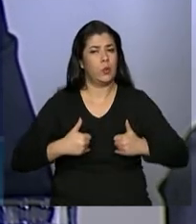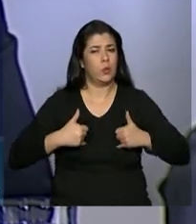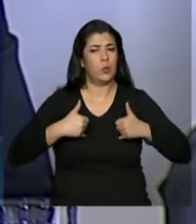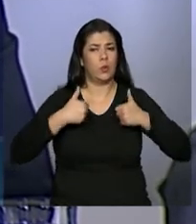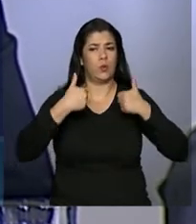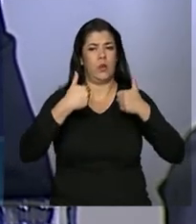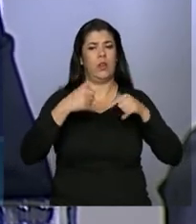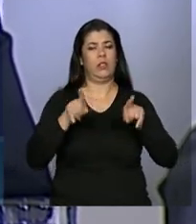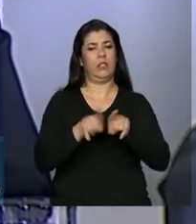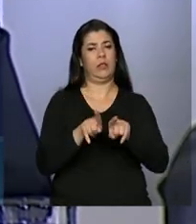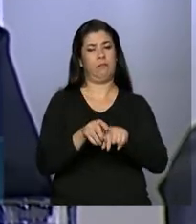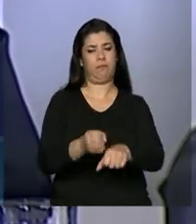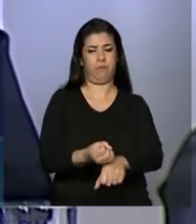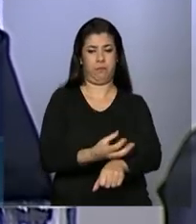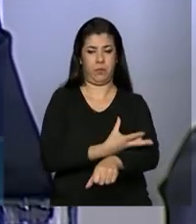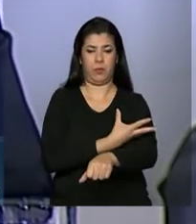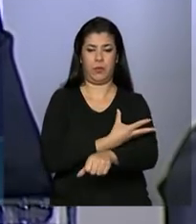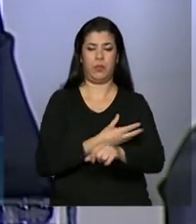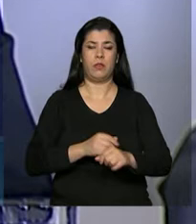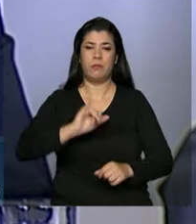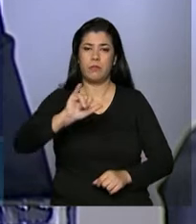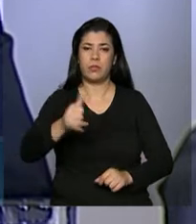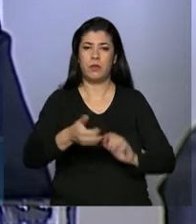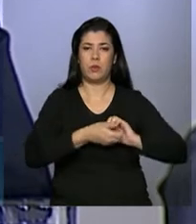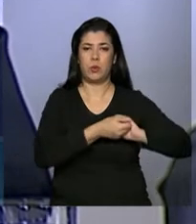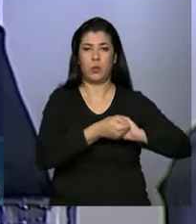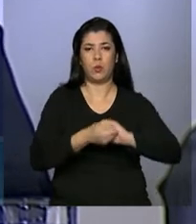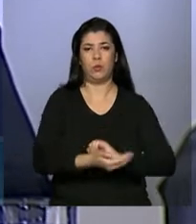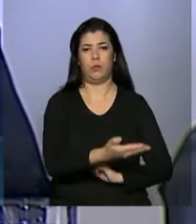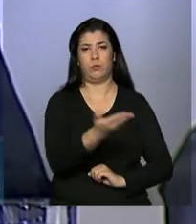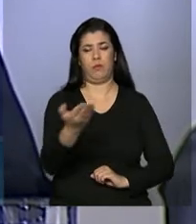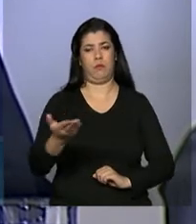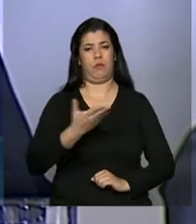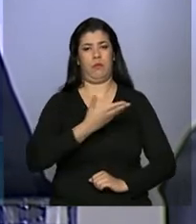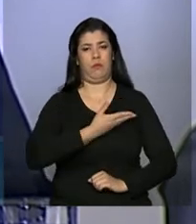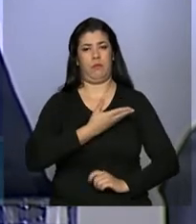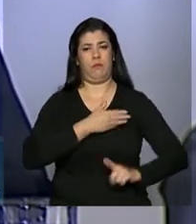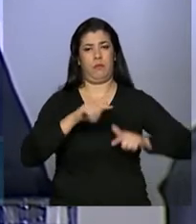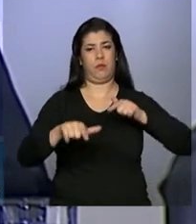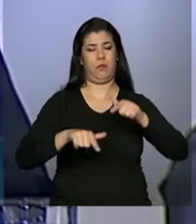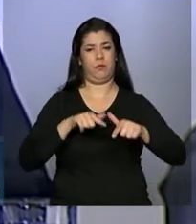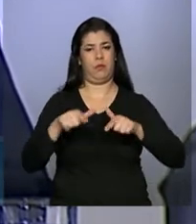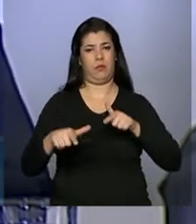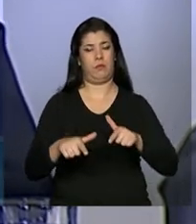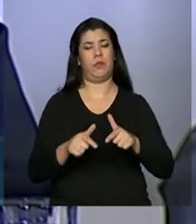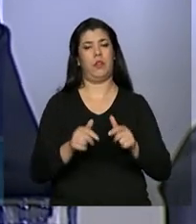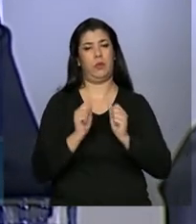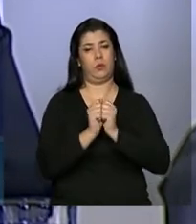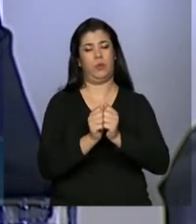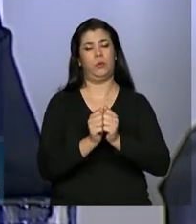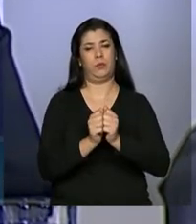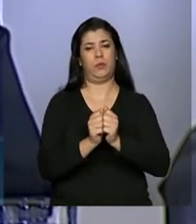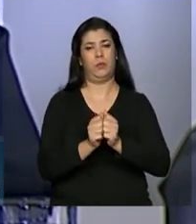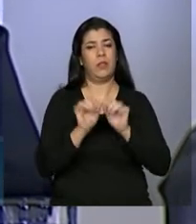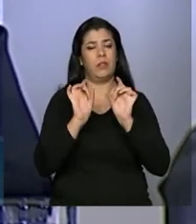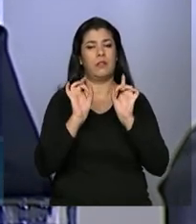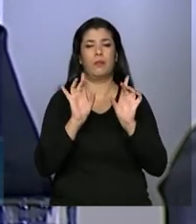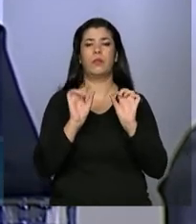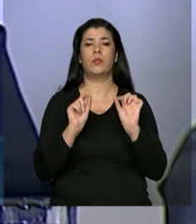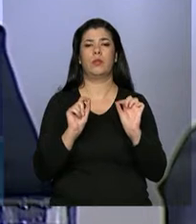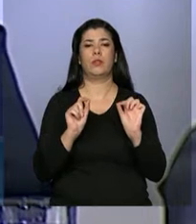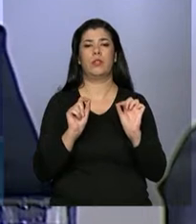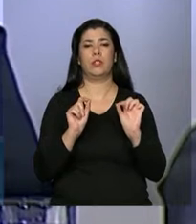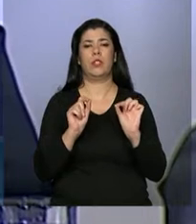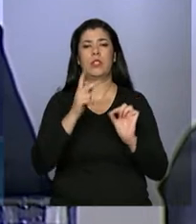emoção, que cumprimento os meus colegas, auditores fiscais do trabalho. Especialmente